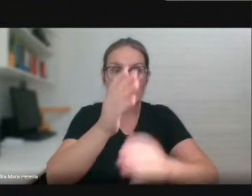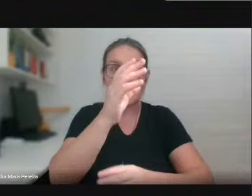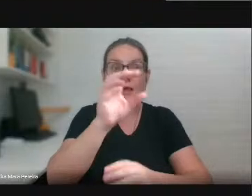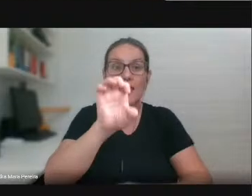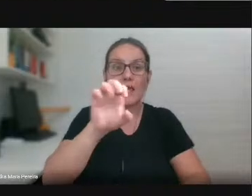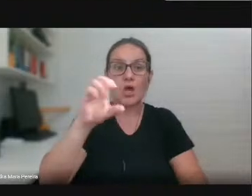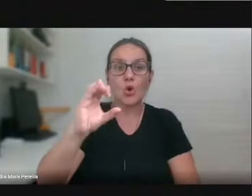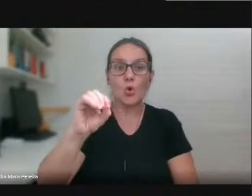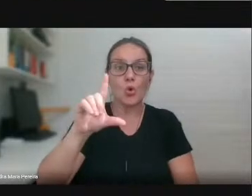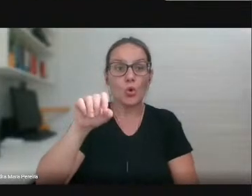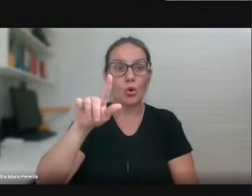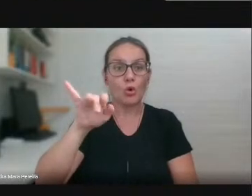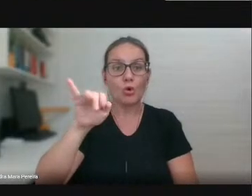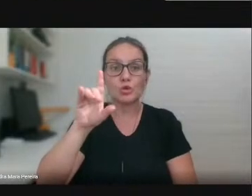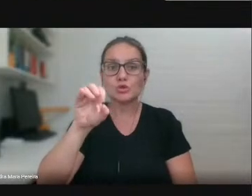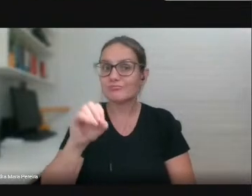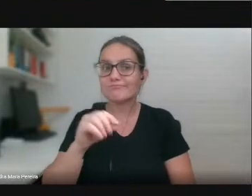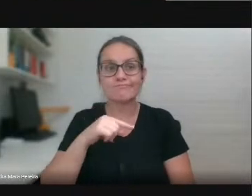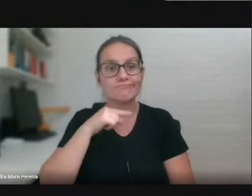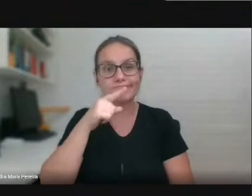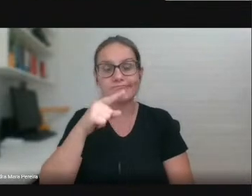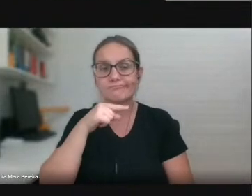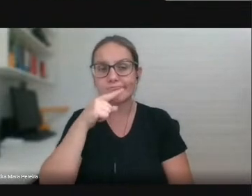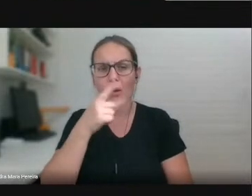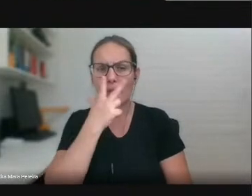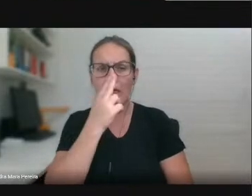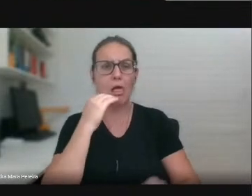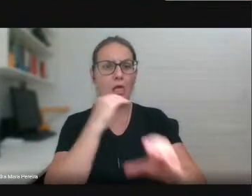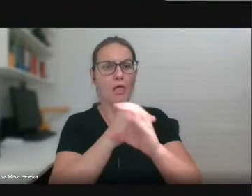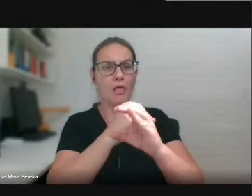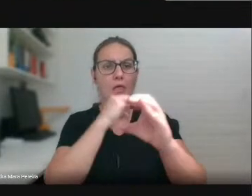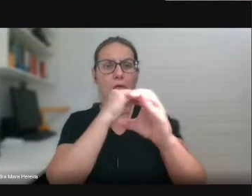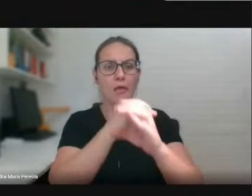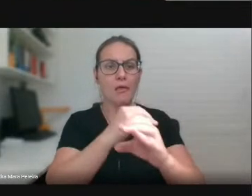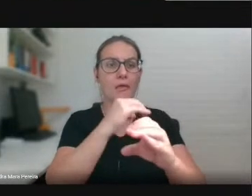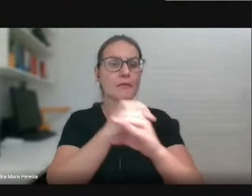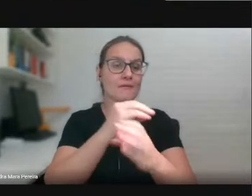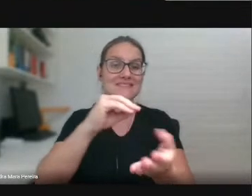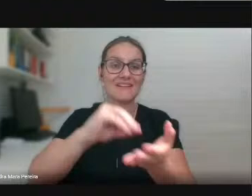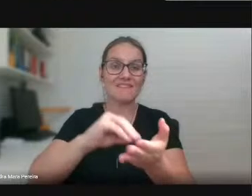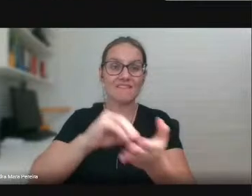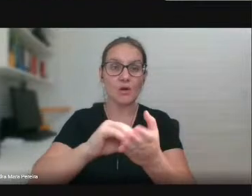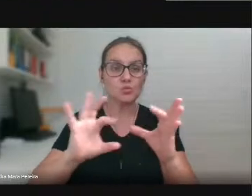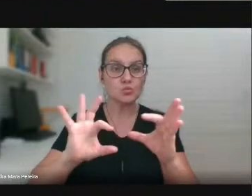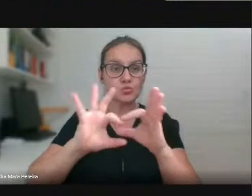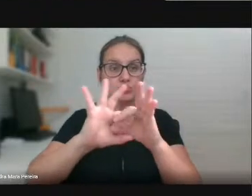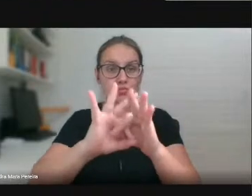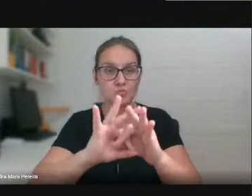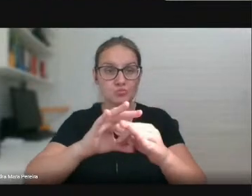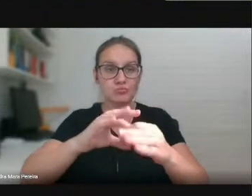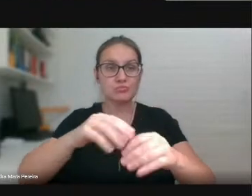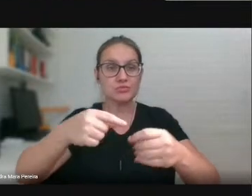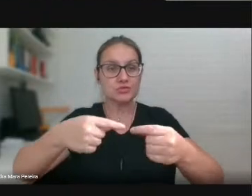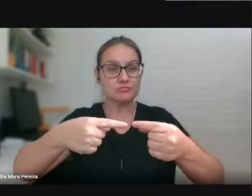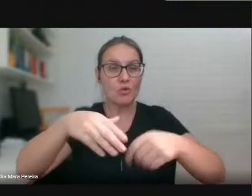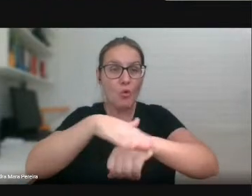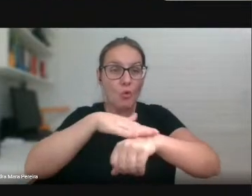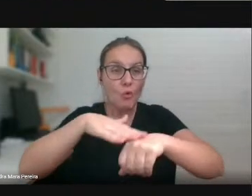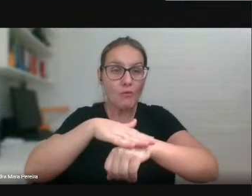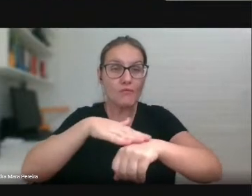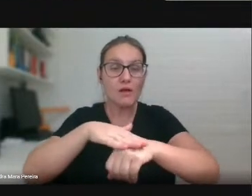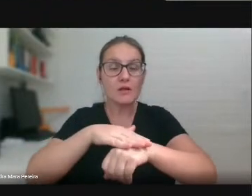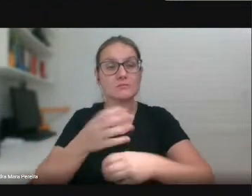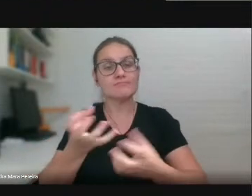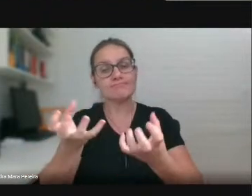e a gente não conseguia se entender. Então, essa falta de integração de políticas públicas tem me levado a